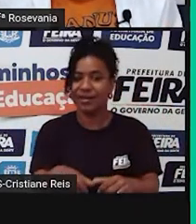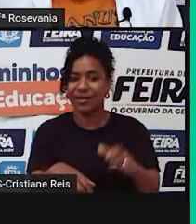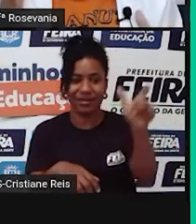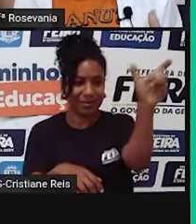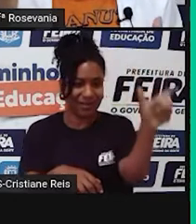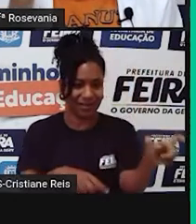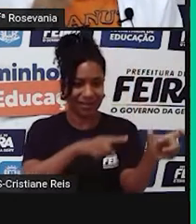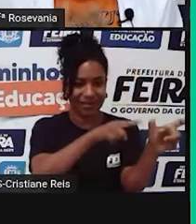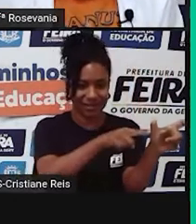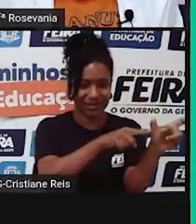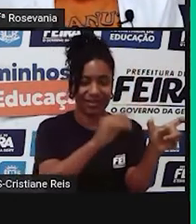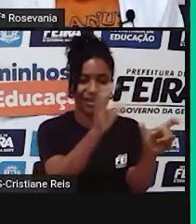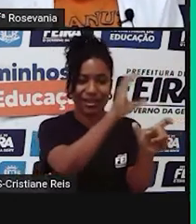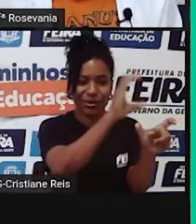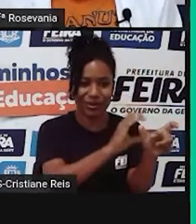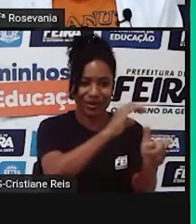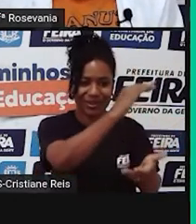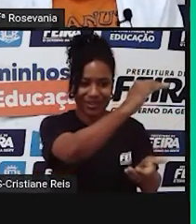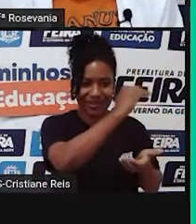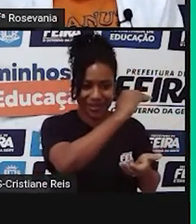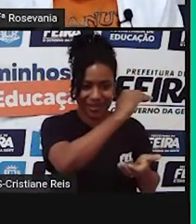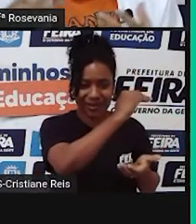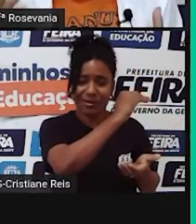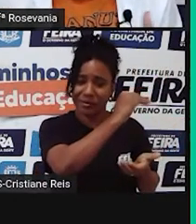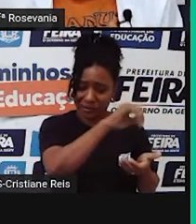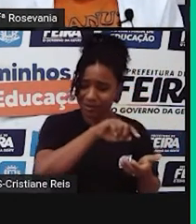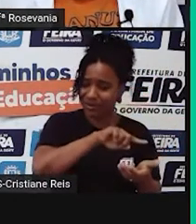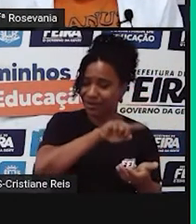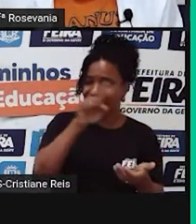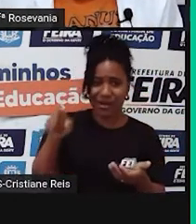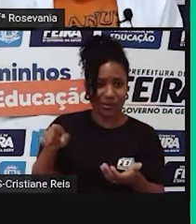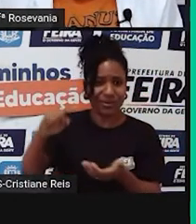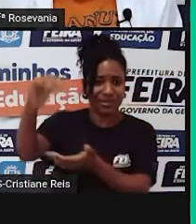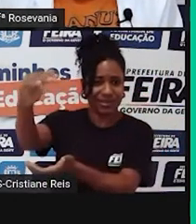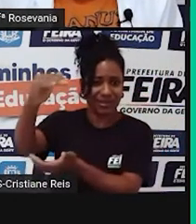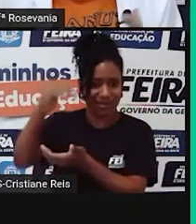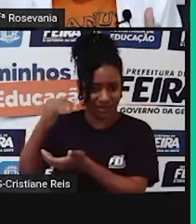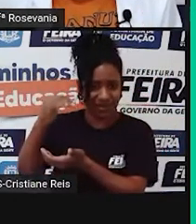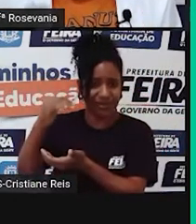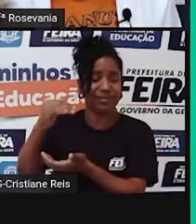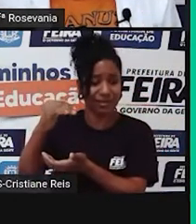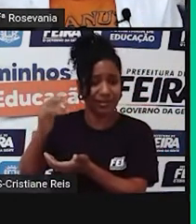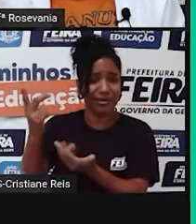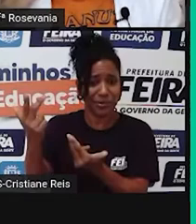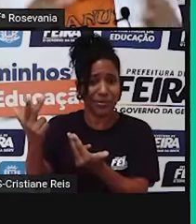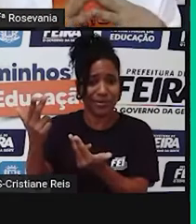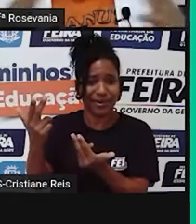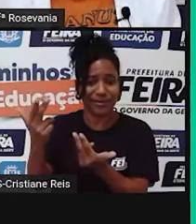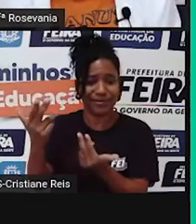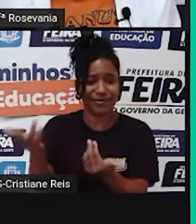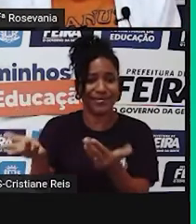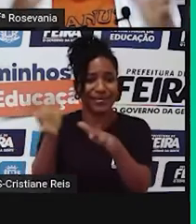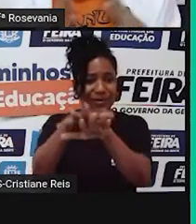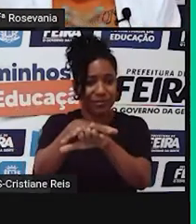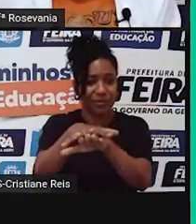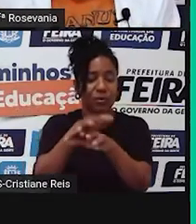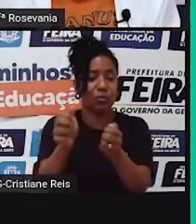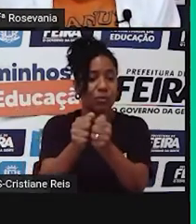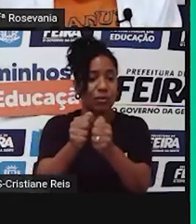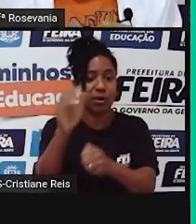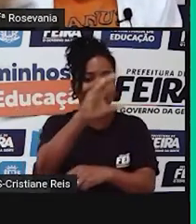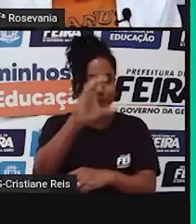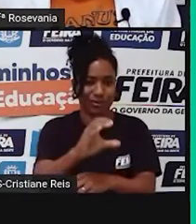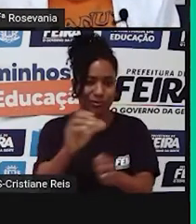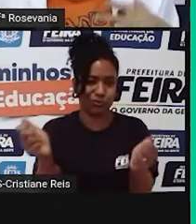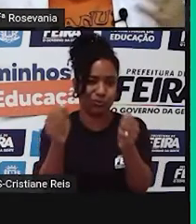Graças, a questão, né, de Yansan, né, que é Santa Bárbara, ligar, né, essa ideia dos